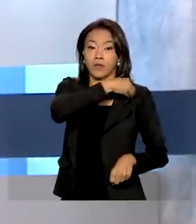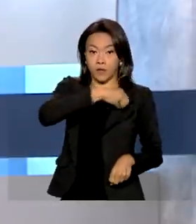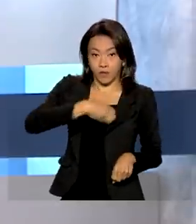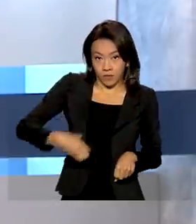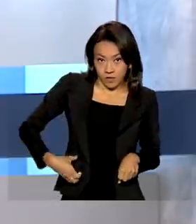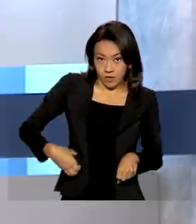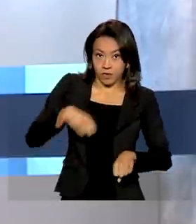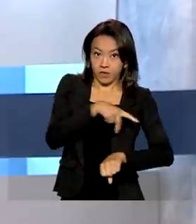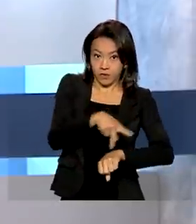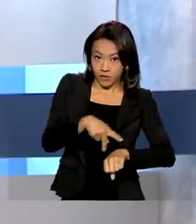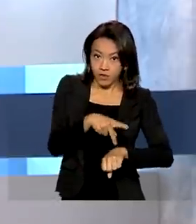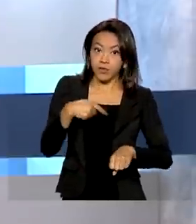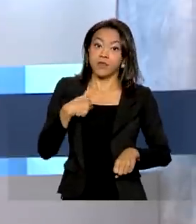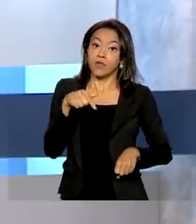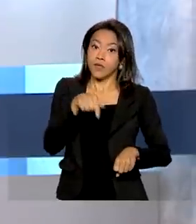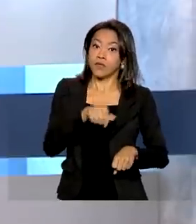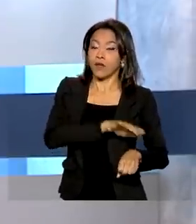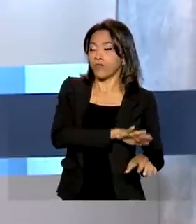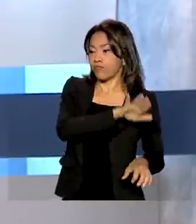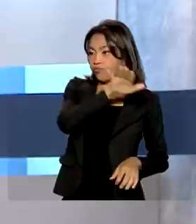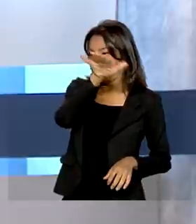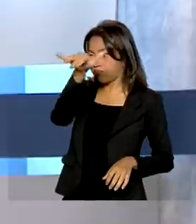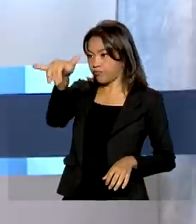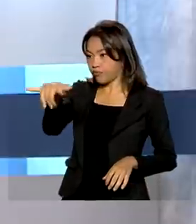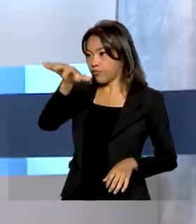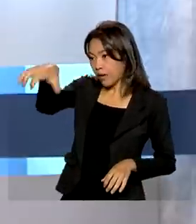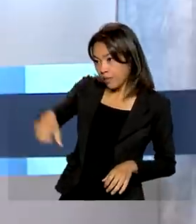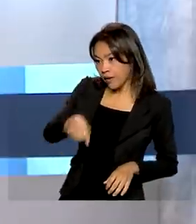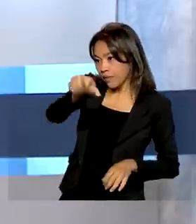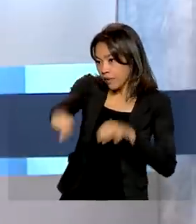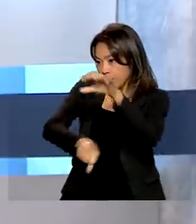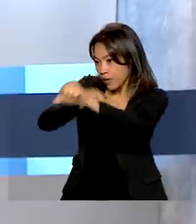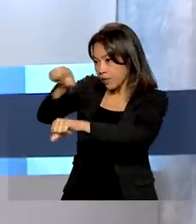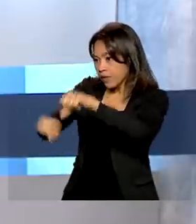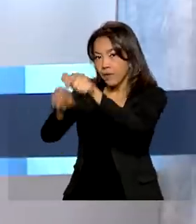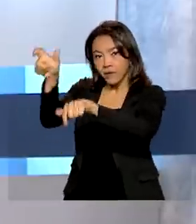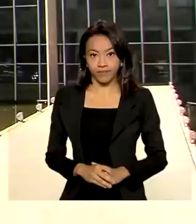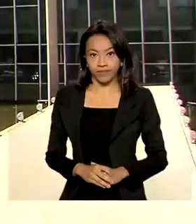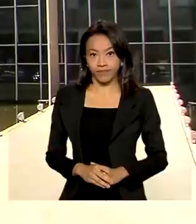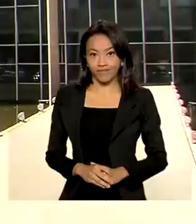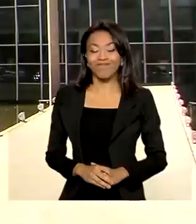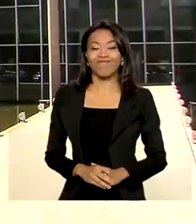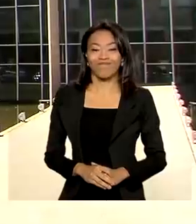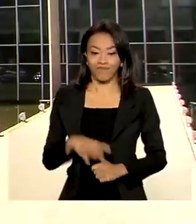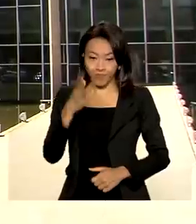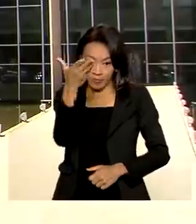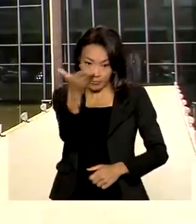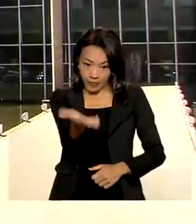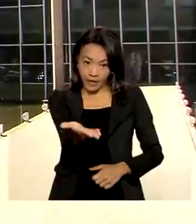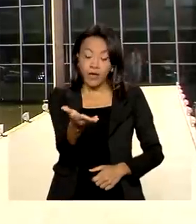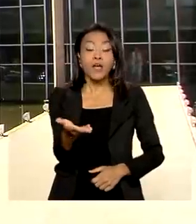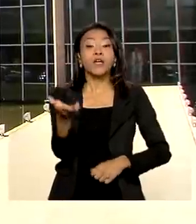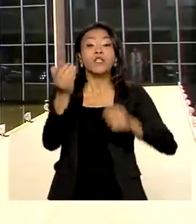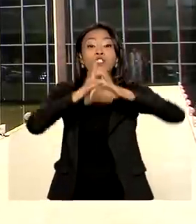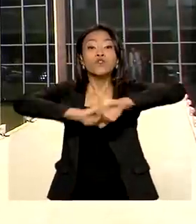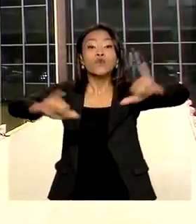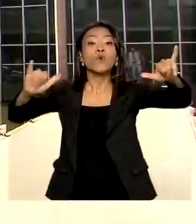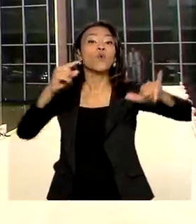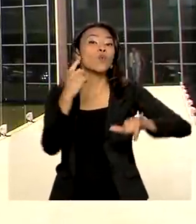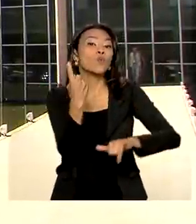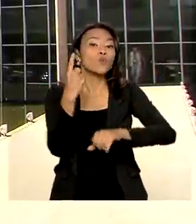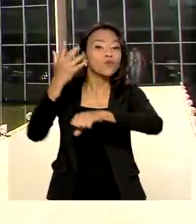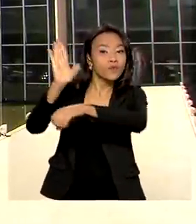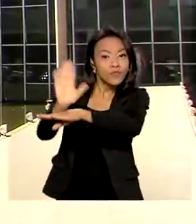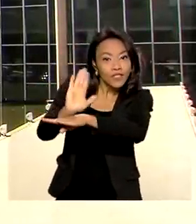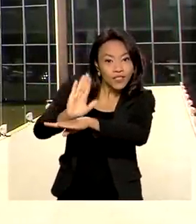servidores fazem parte da Força-Tarefa de Resgate e Repatriação de Brasileiros. O Itamaraty divulgou um vídeo de brasileiros